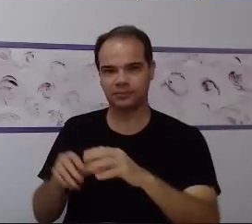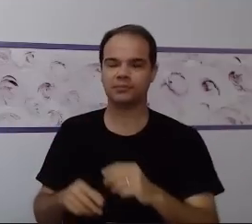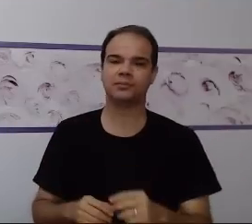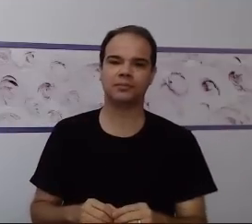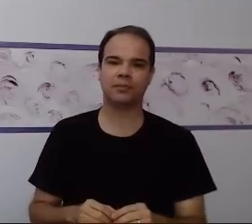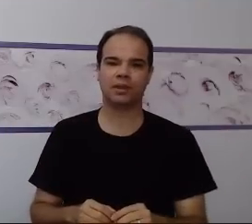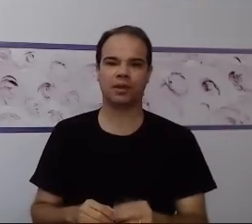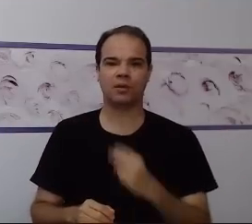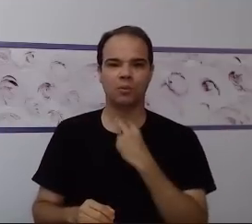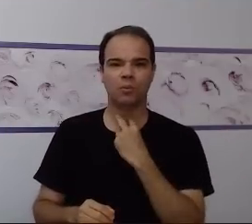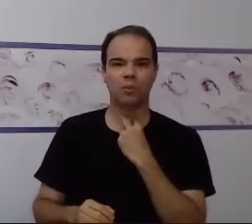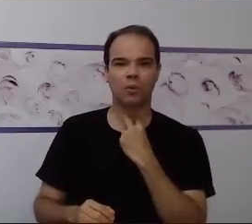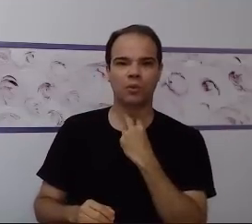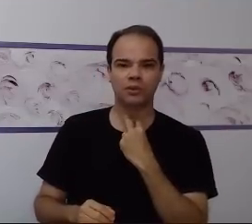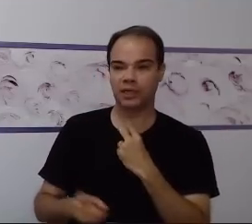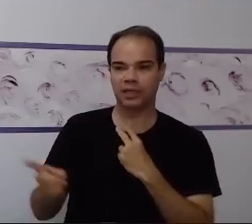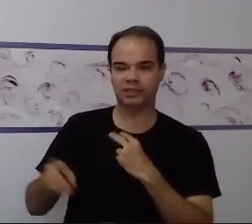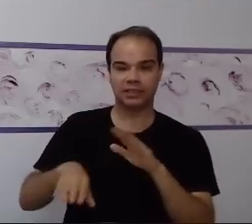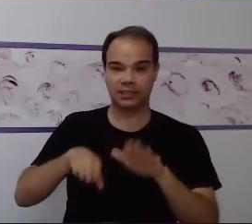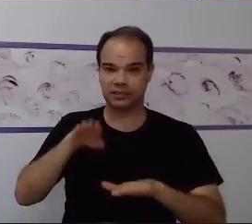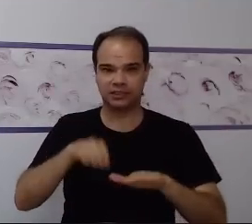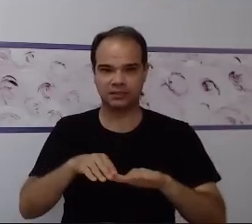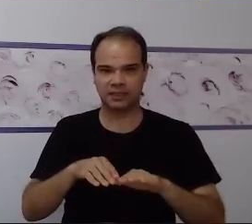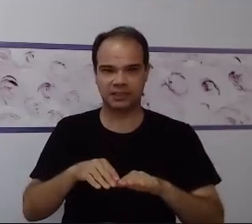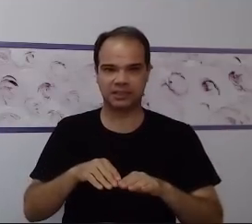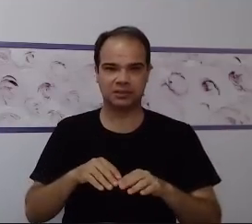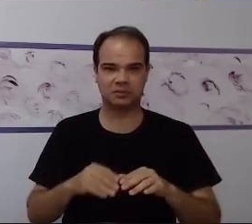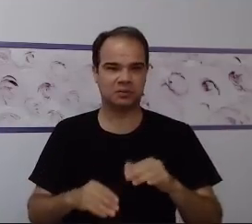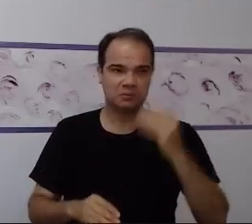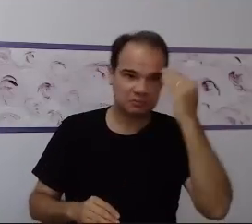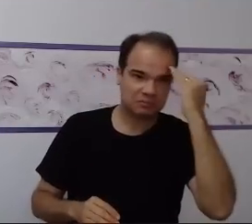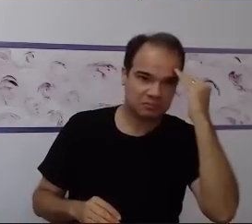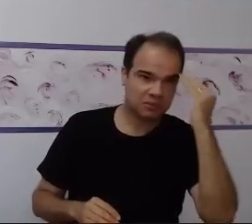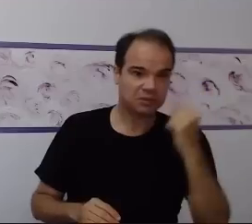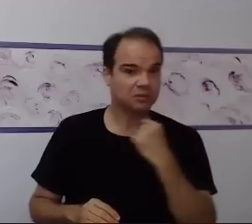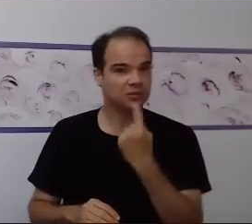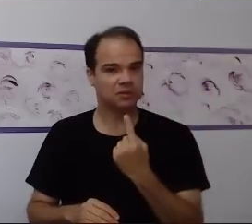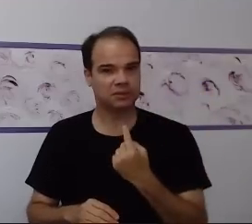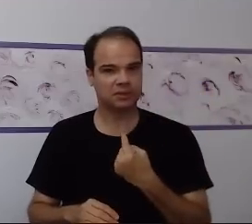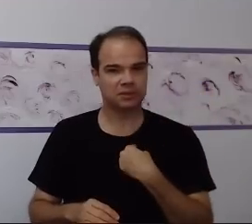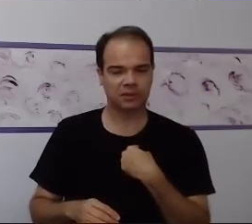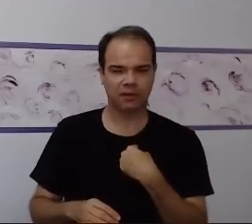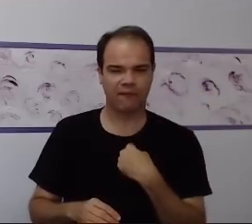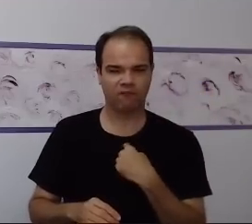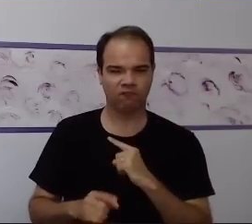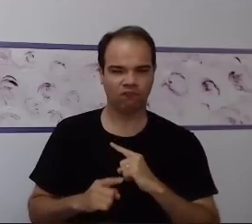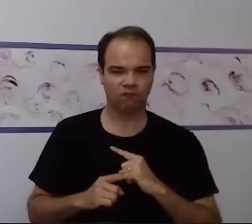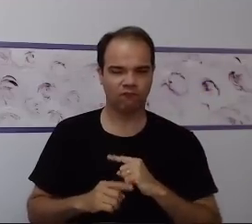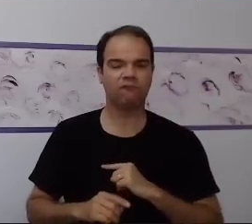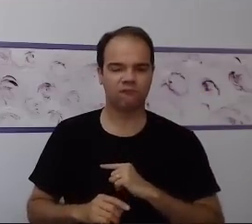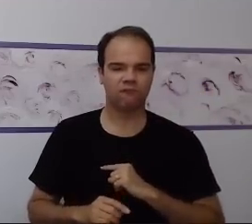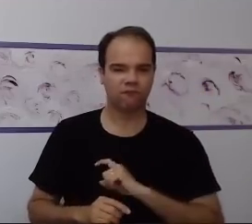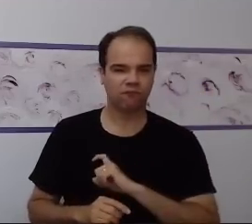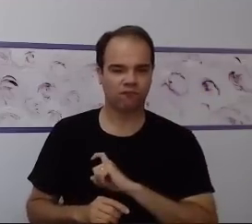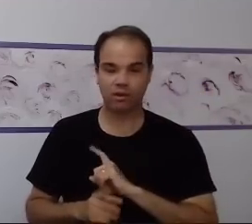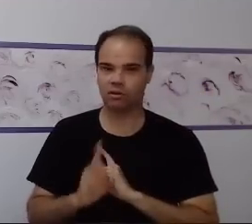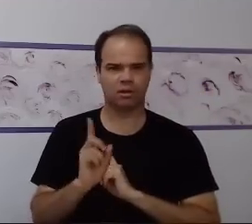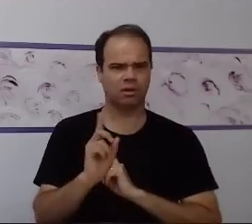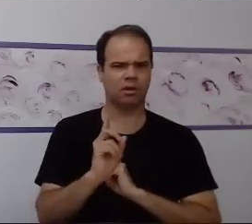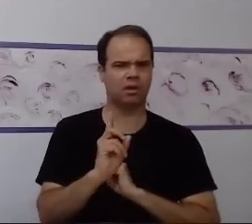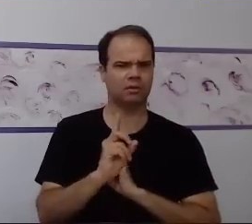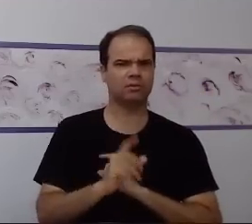desenvolvimento e esse desenvolvimento precisa ser respeitado. tá? Legal.